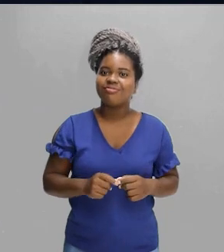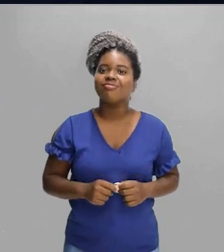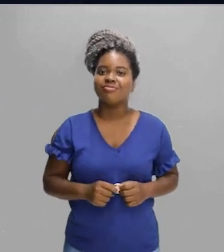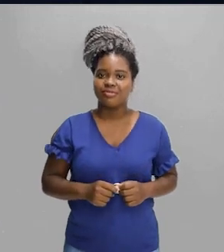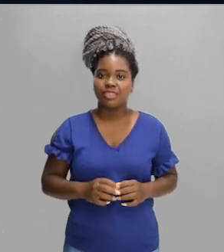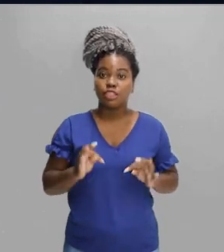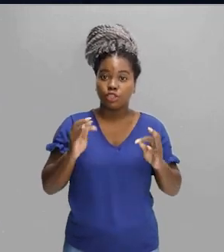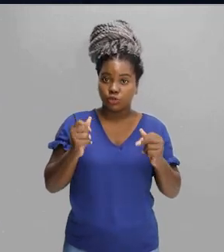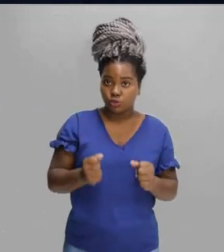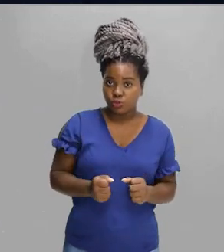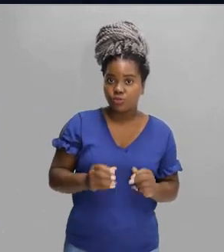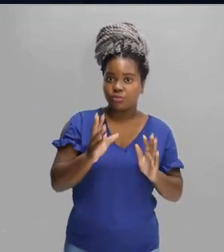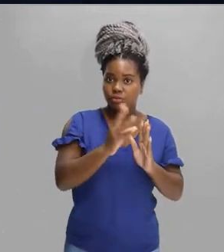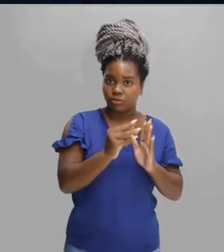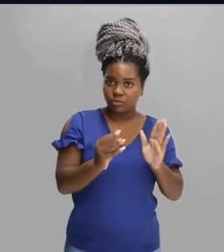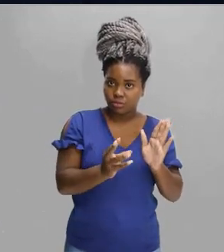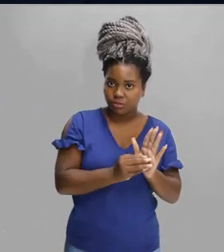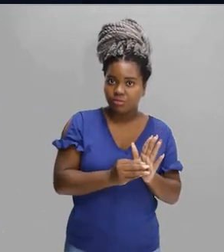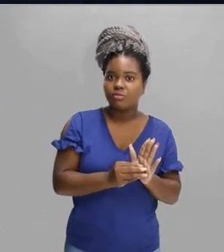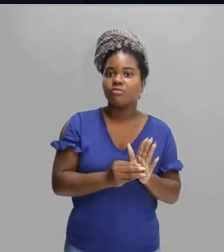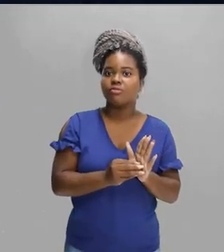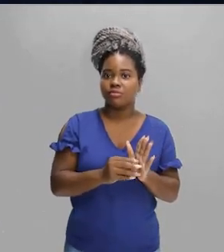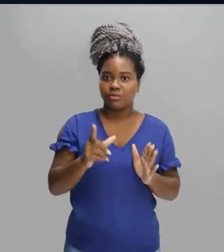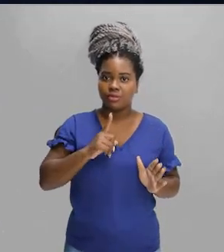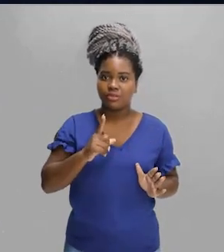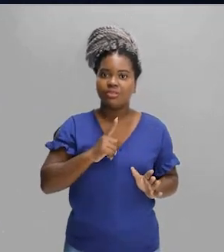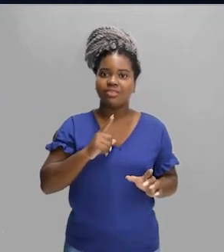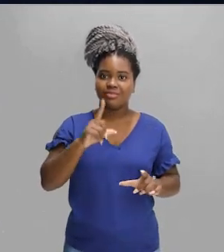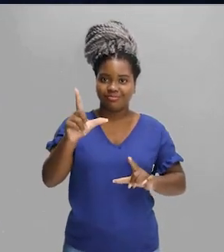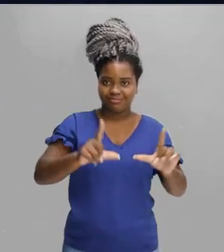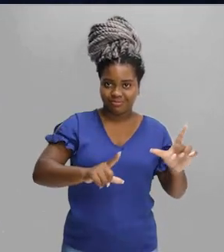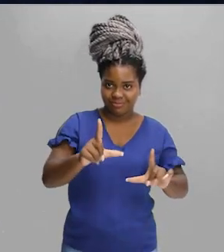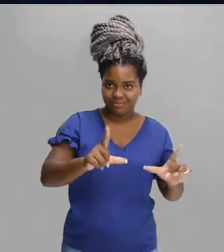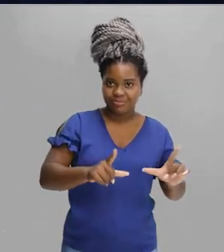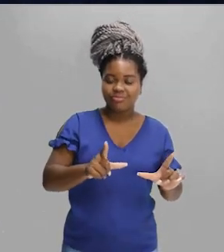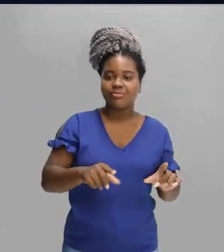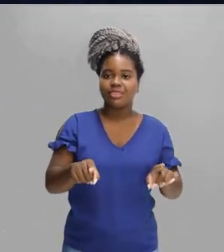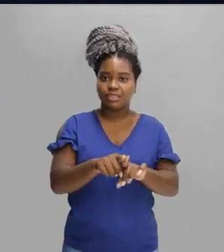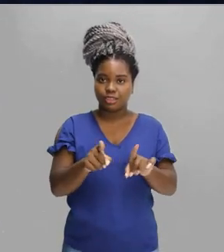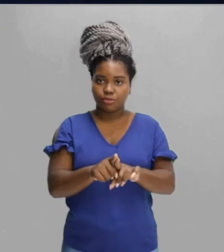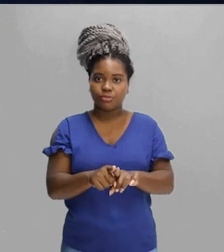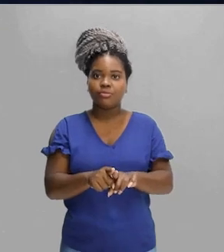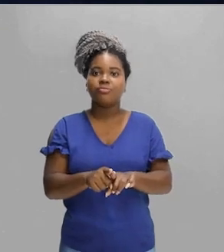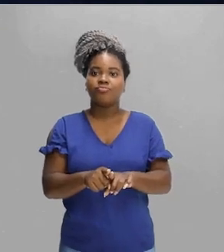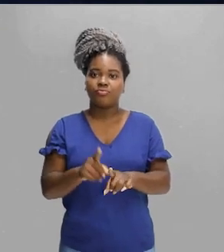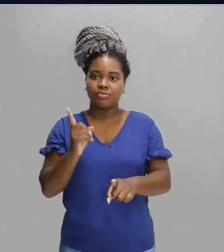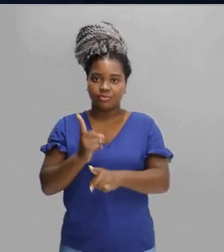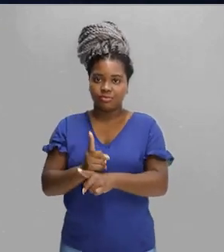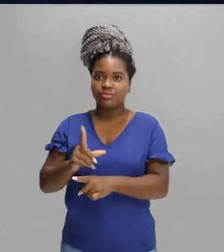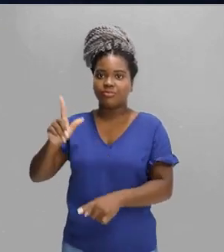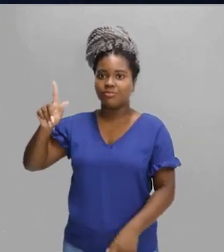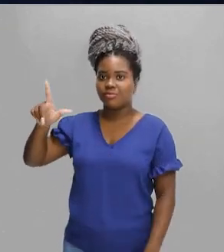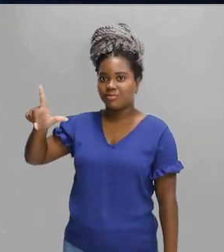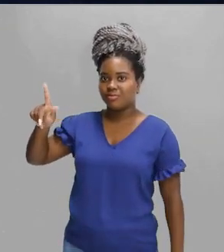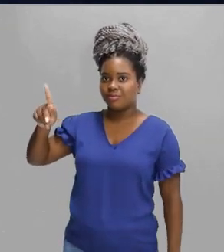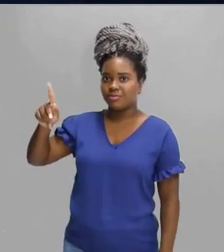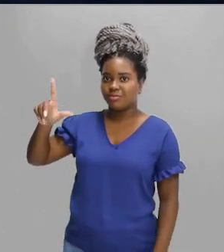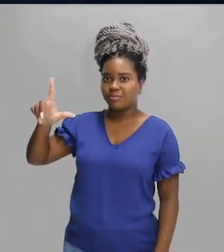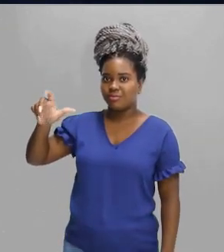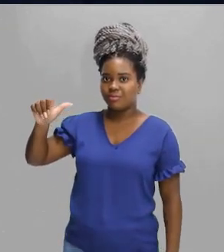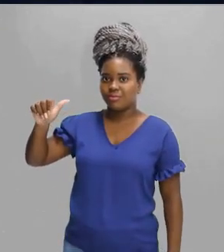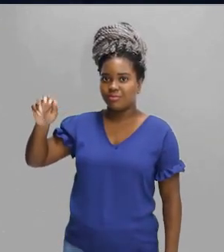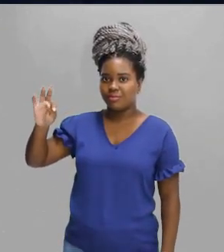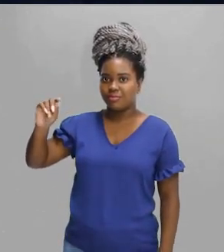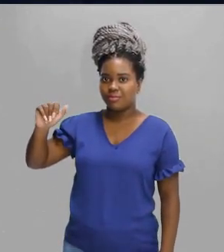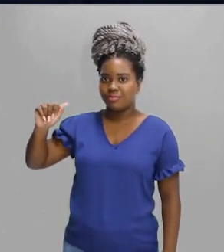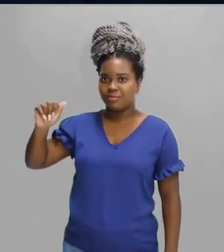tudo isso que a gente trabalha aqui, tem também na nossa plataforma Gonçalves Dias, no portal do estudante. Lá tem todos esses vídeos, todas